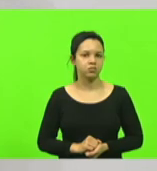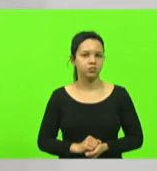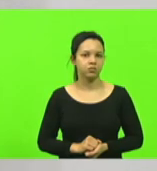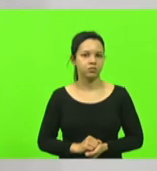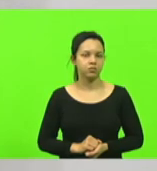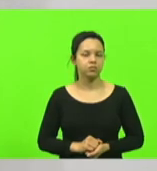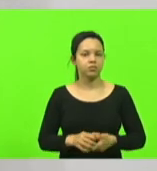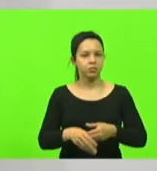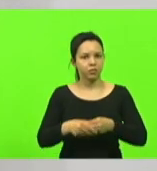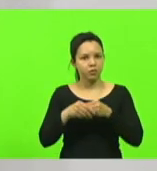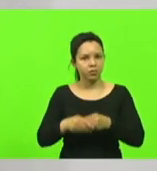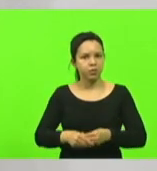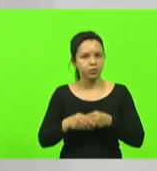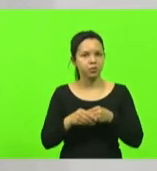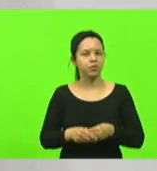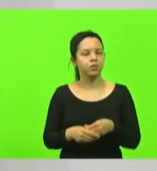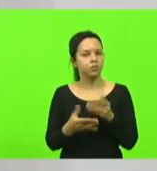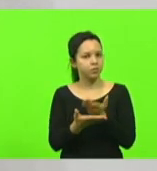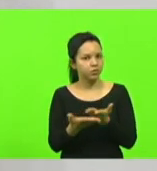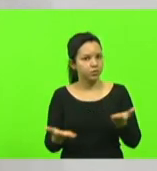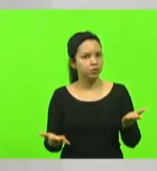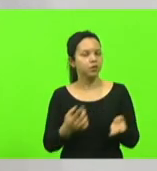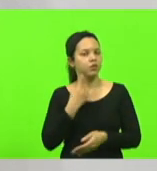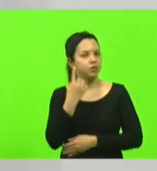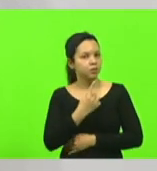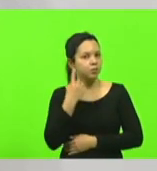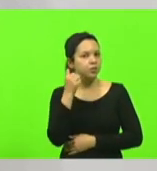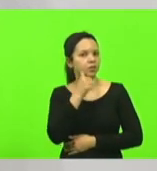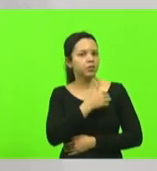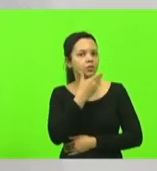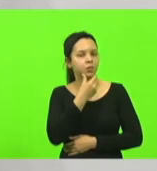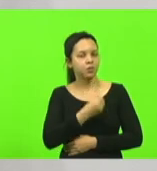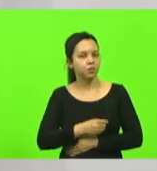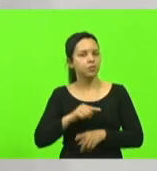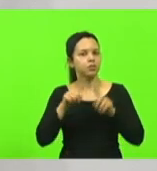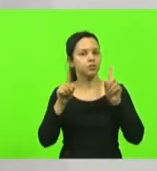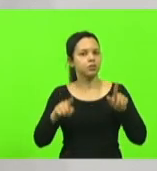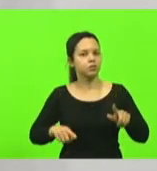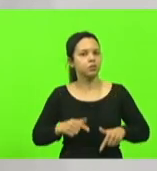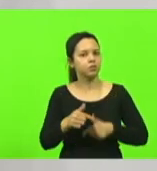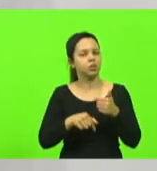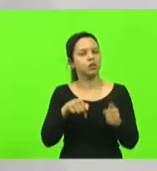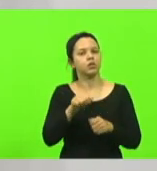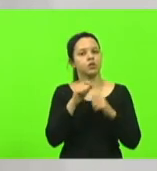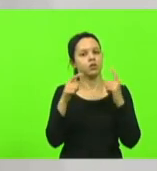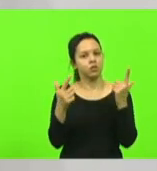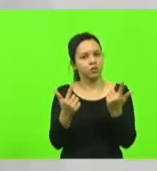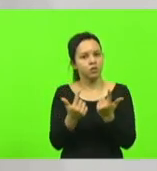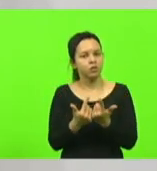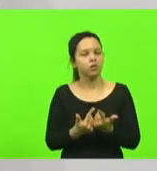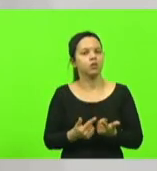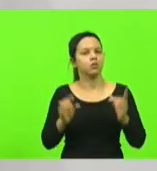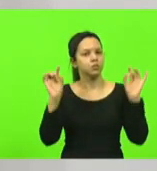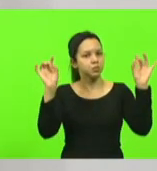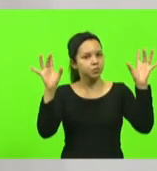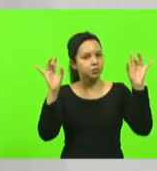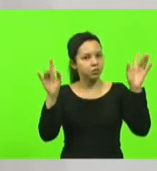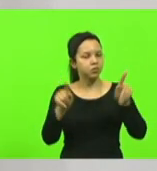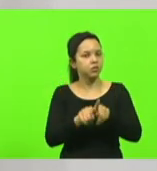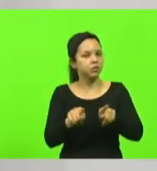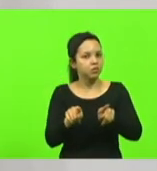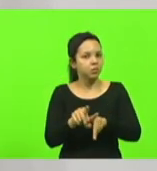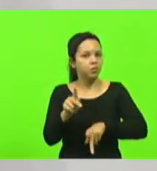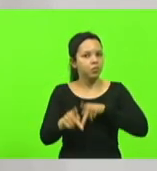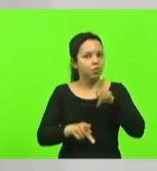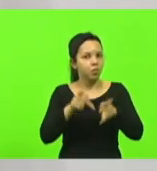Cumprimento as colegas deputadas deputados servidores servidoras desta casa e de modo especial o povo que acompanha